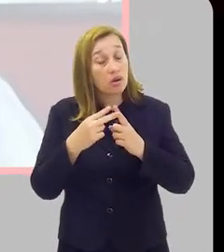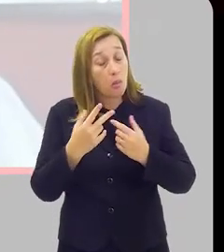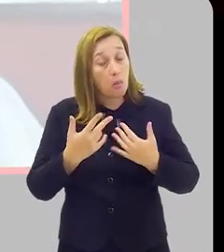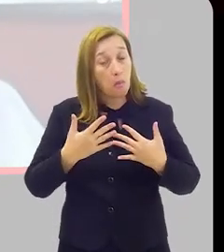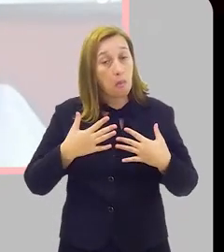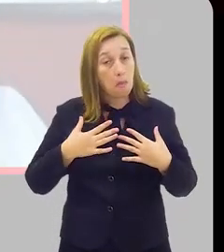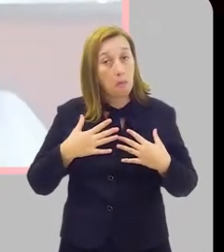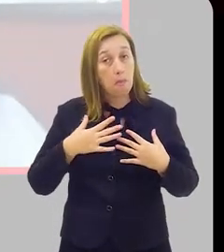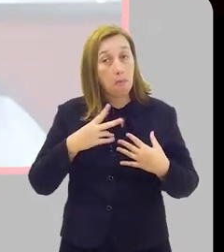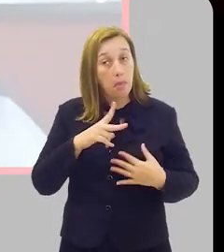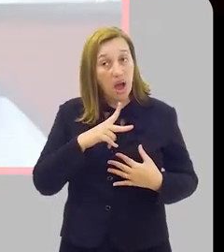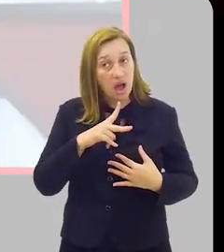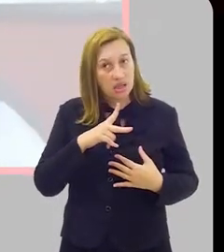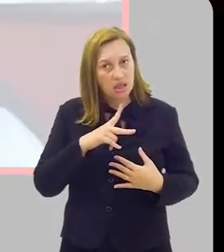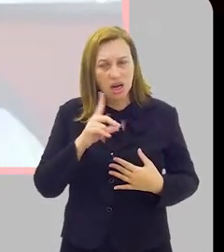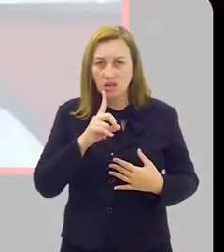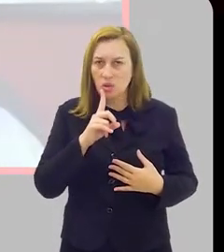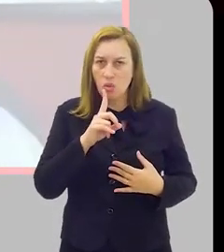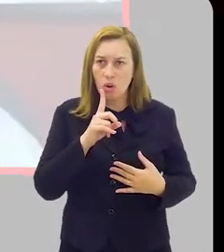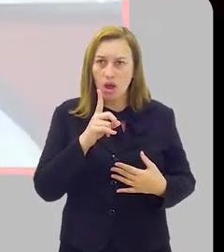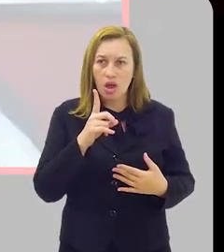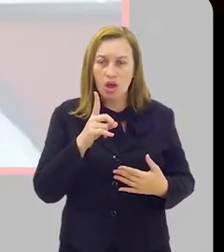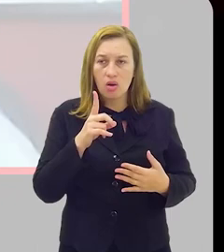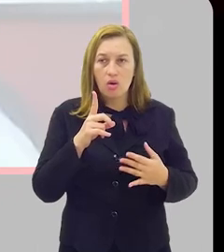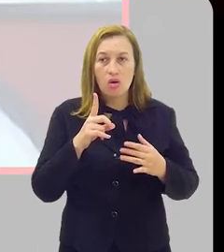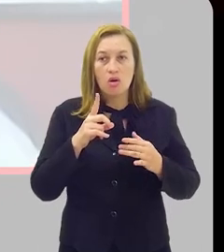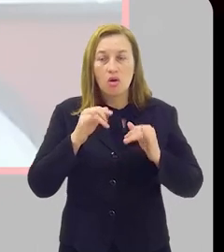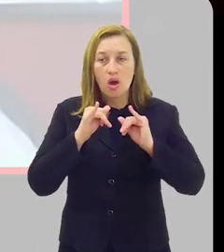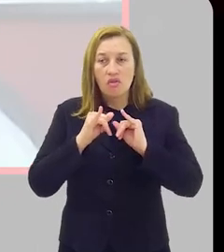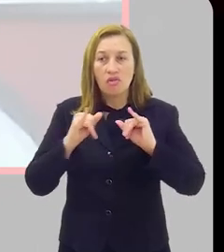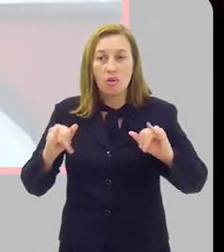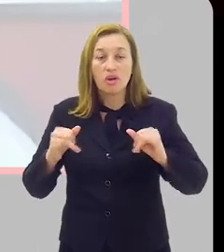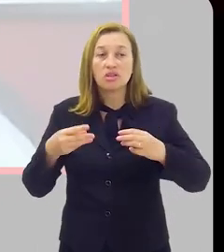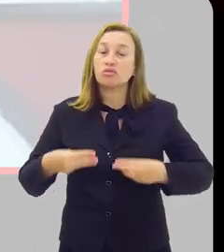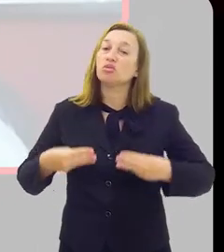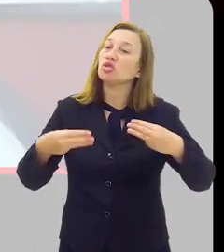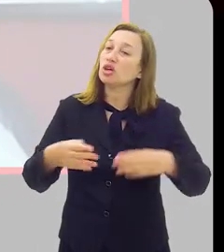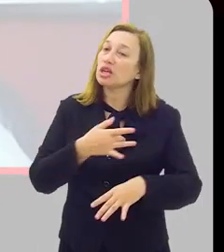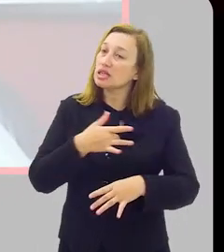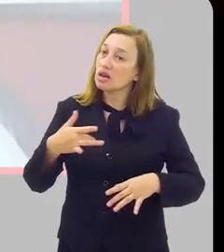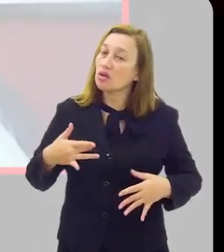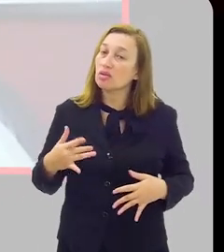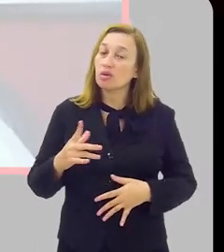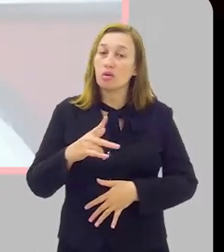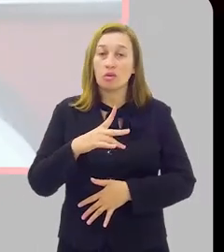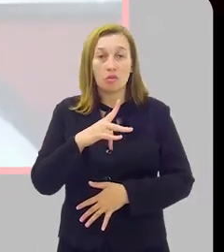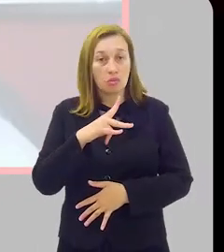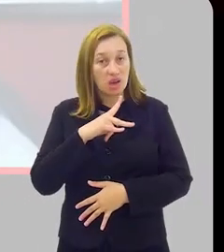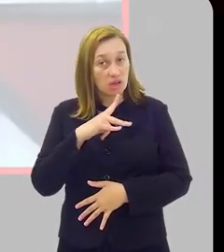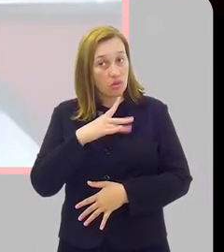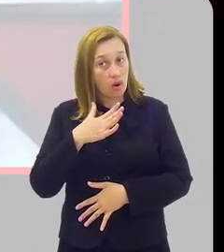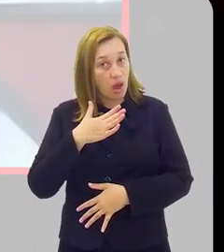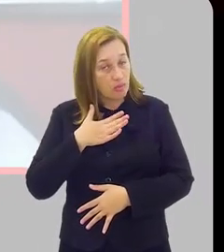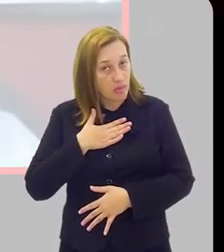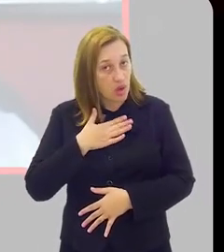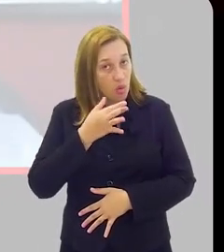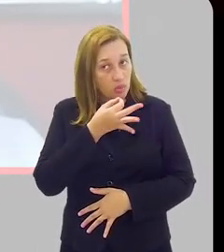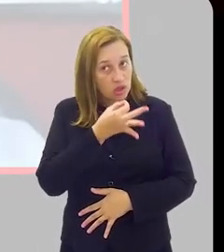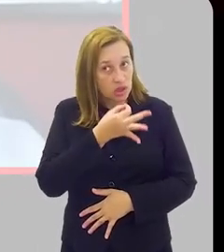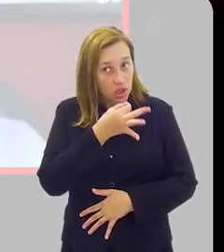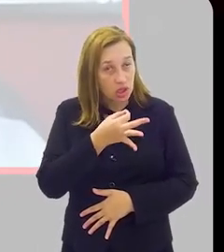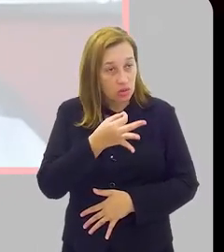ponto de vista pessoal, isso não é uma recomendação feita pelo Ministério da Saúde. Eu acho que seria